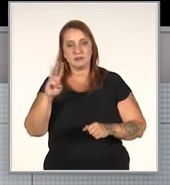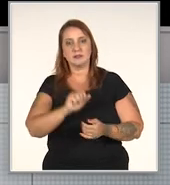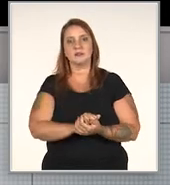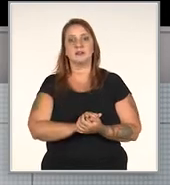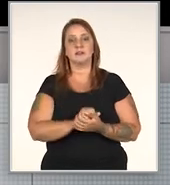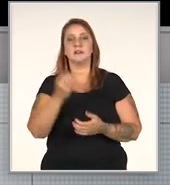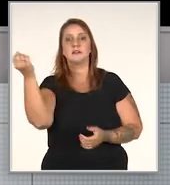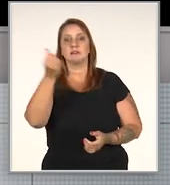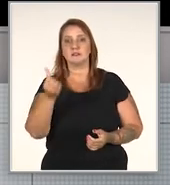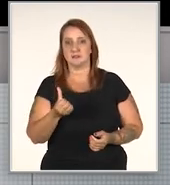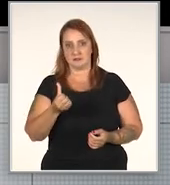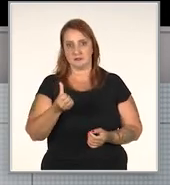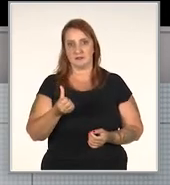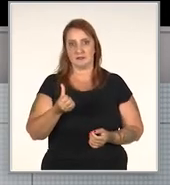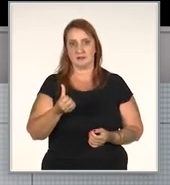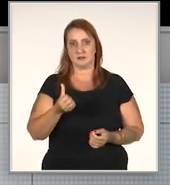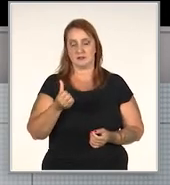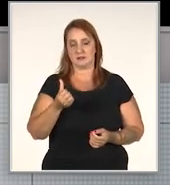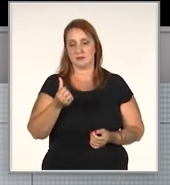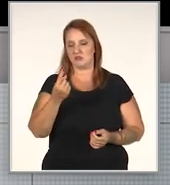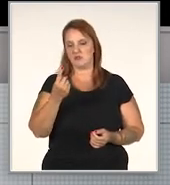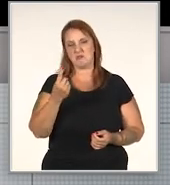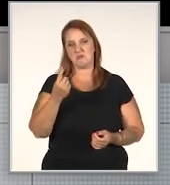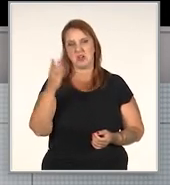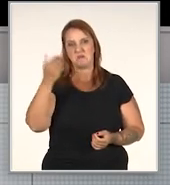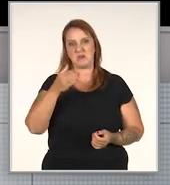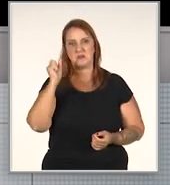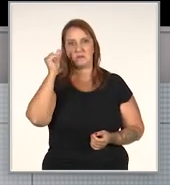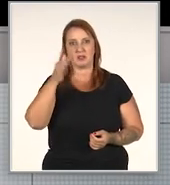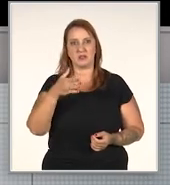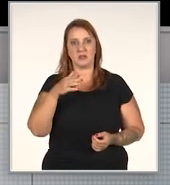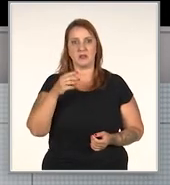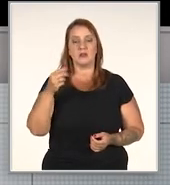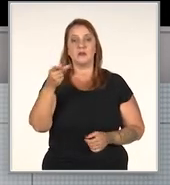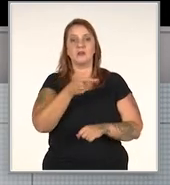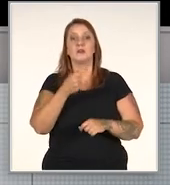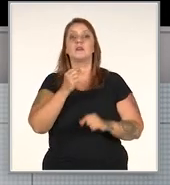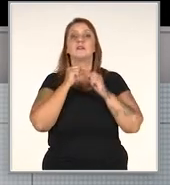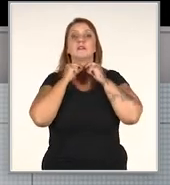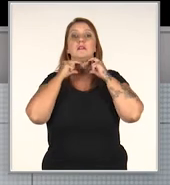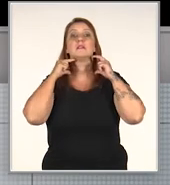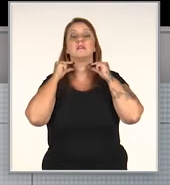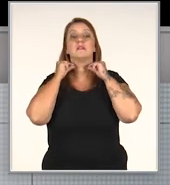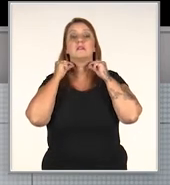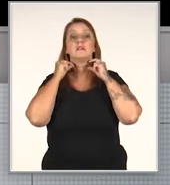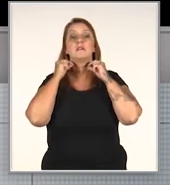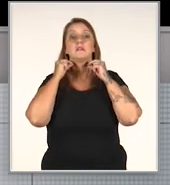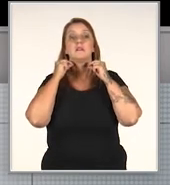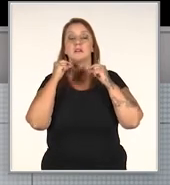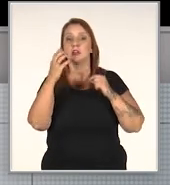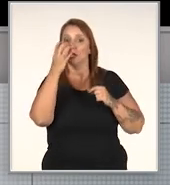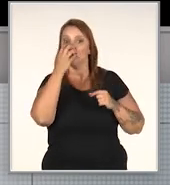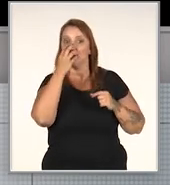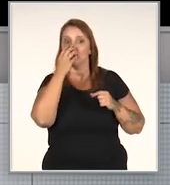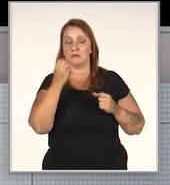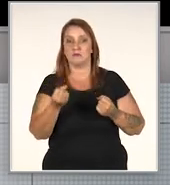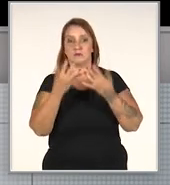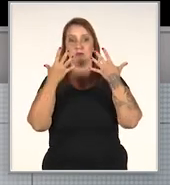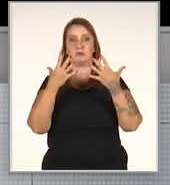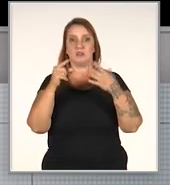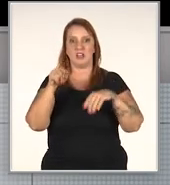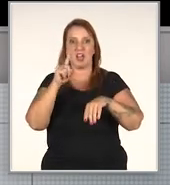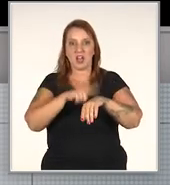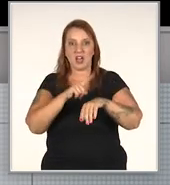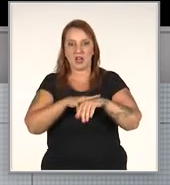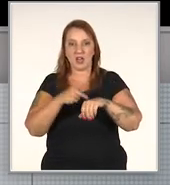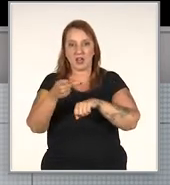você está navegando num site, sexta-feira, uma e meia da manhã, procurando comprar uma gravatinha para o seu cachorro. E aí vem um chat, pipoca, fala